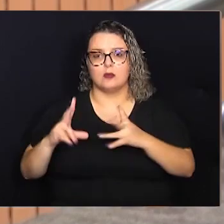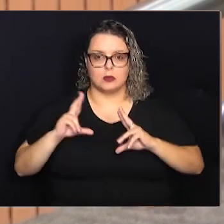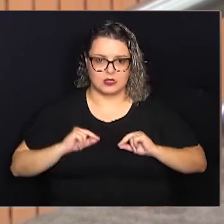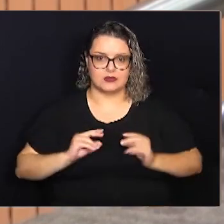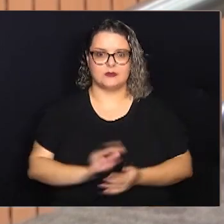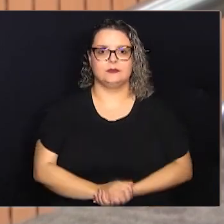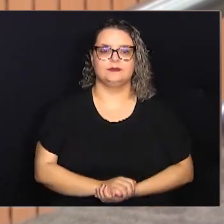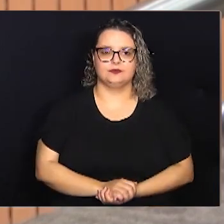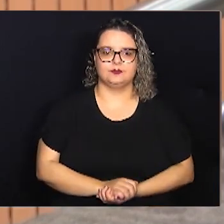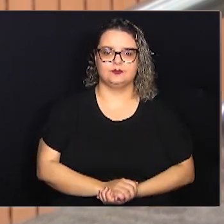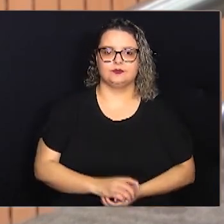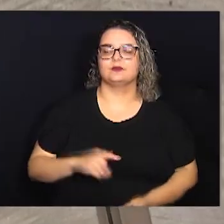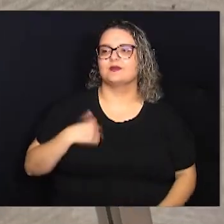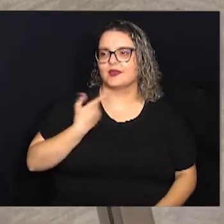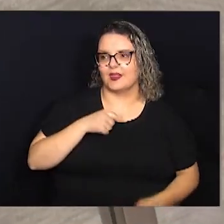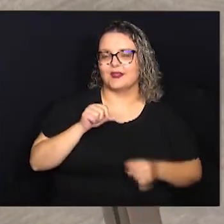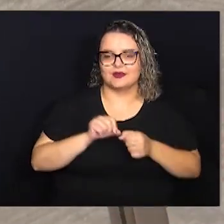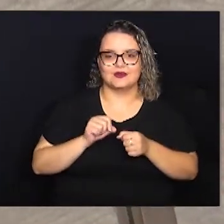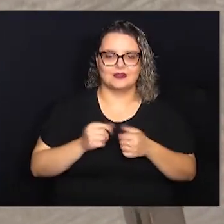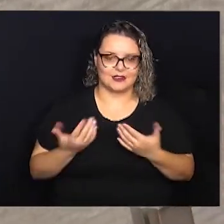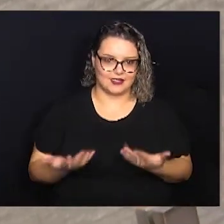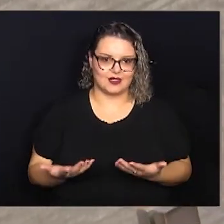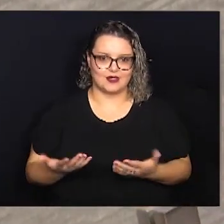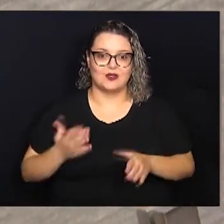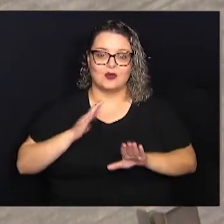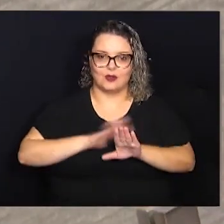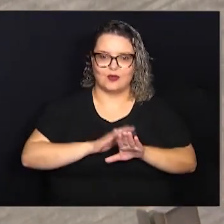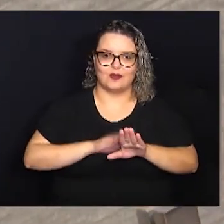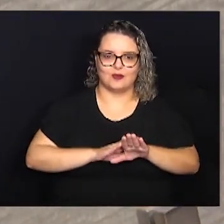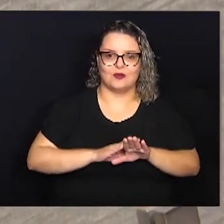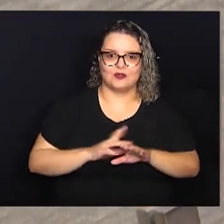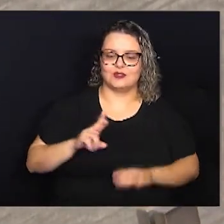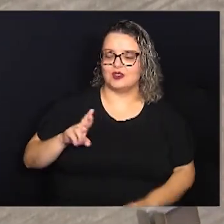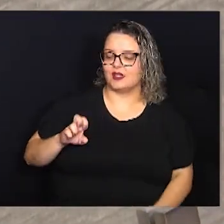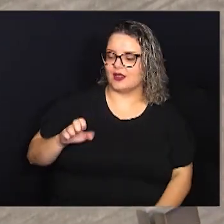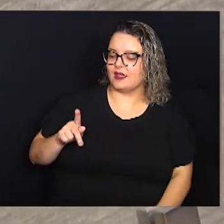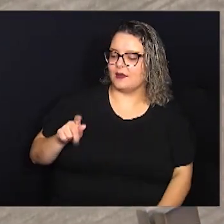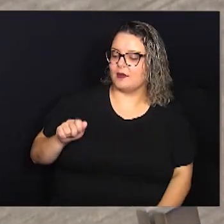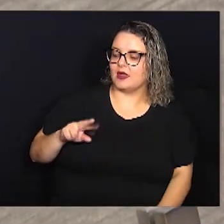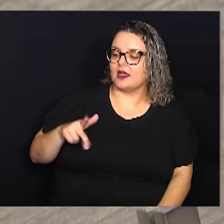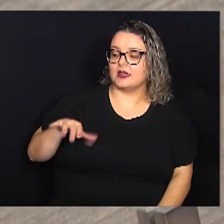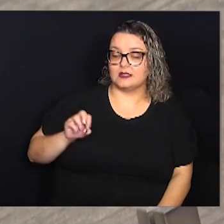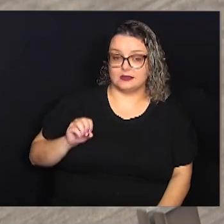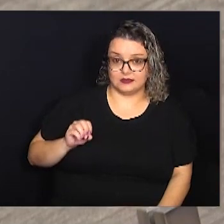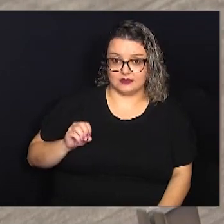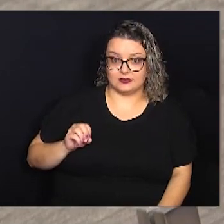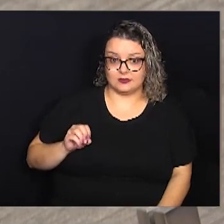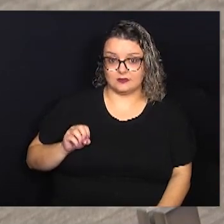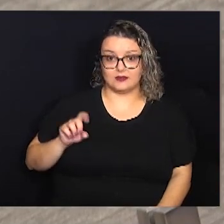essa homenagem justa e merecida. Nós estamos fazendo aqui, de fato, um ato de reparação